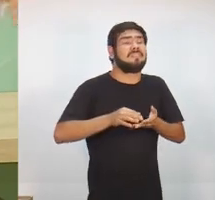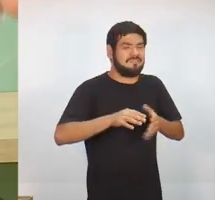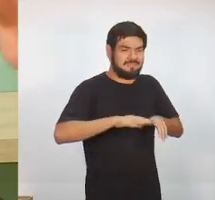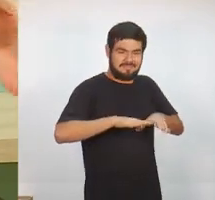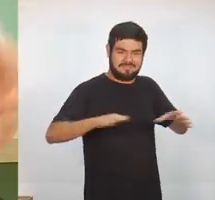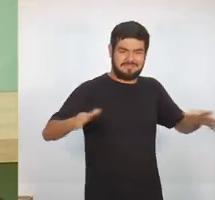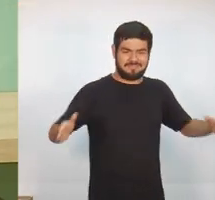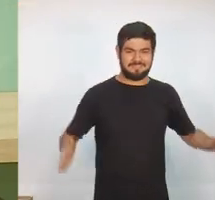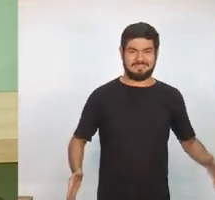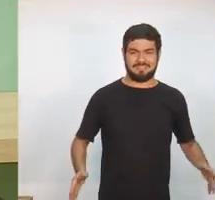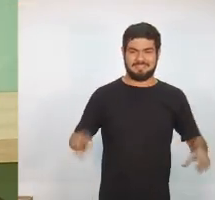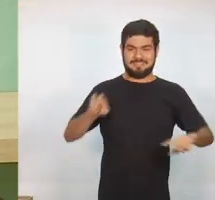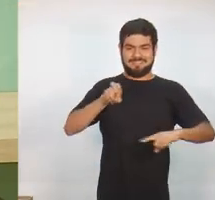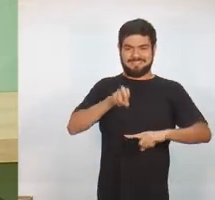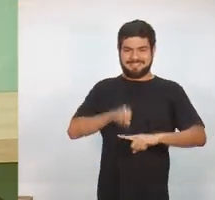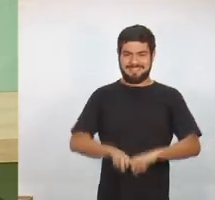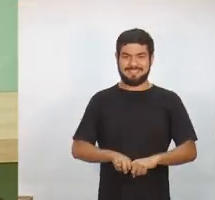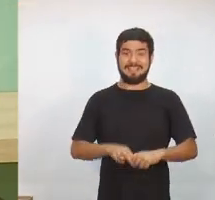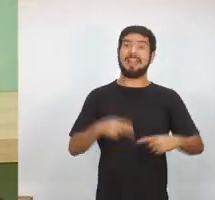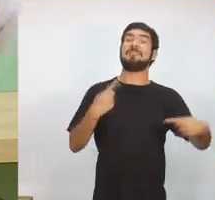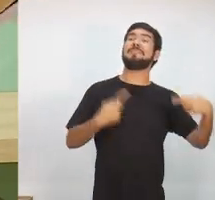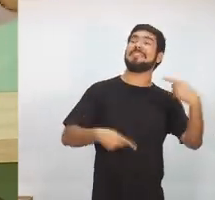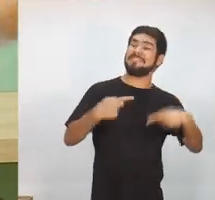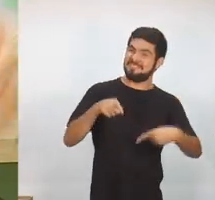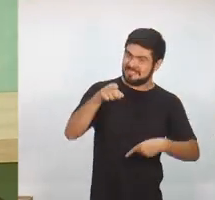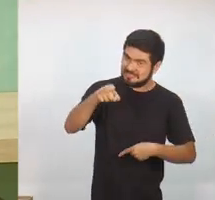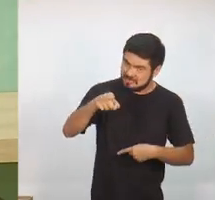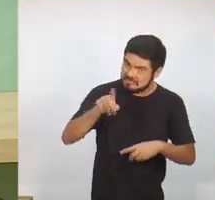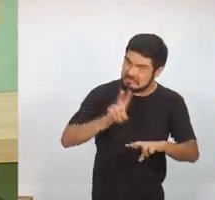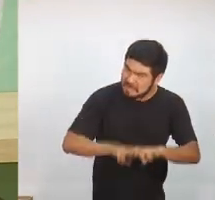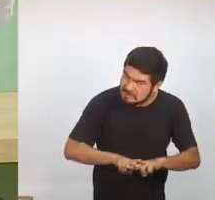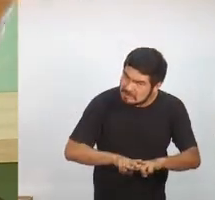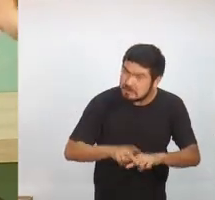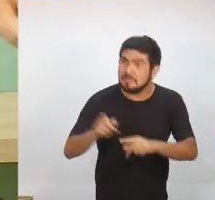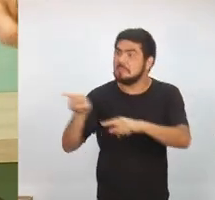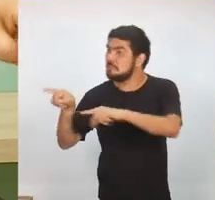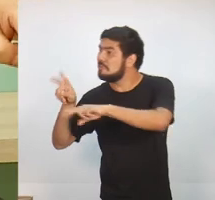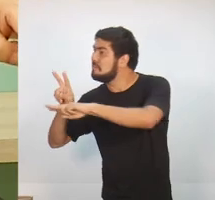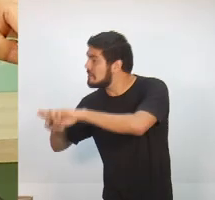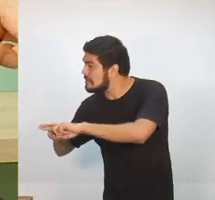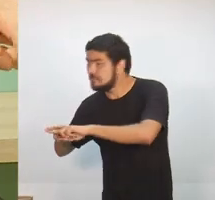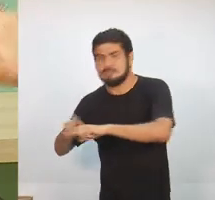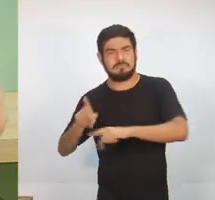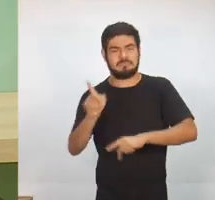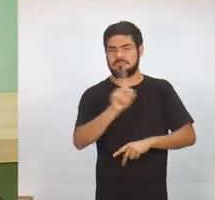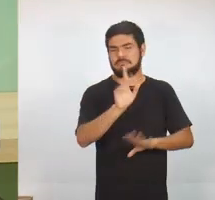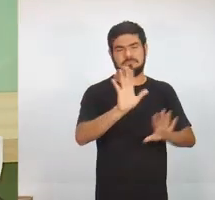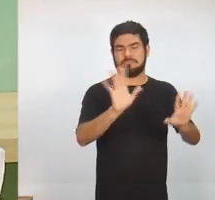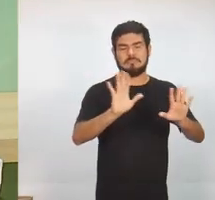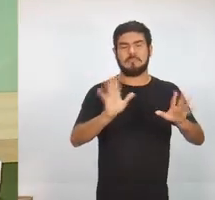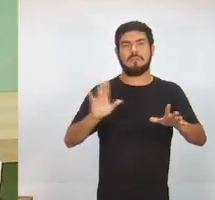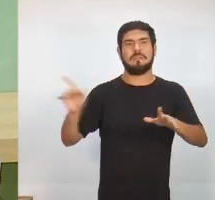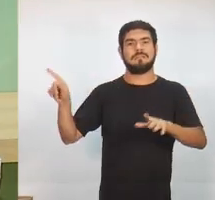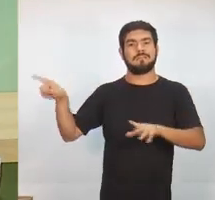Ninguém senta à mesa para discutir o presidiário. Quando você tem um presidiário lá, tem uma mãe ou um pai chorando aqui